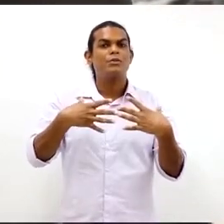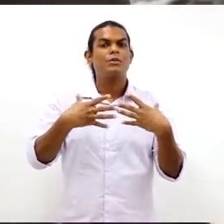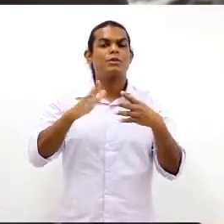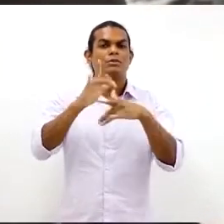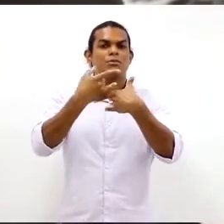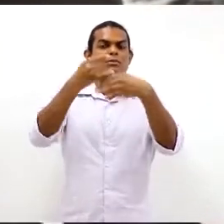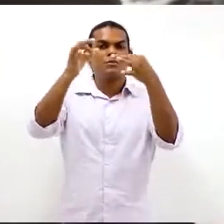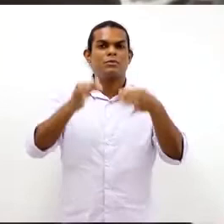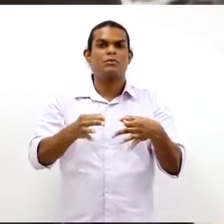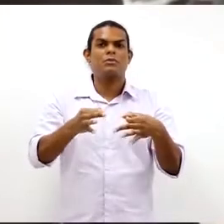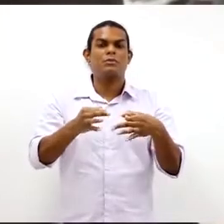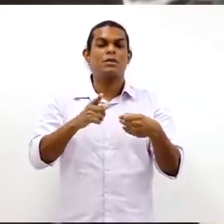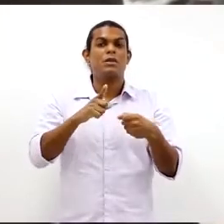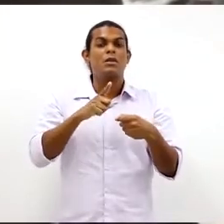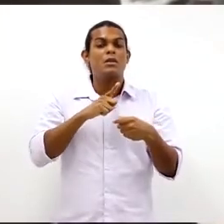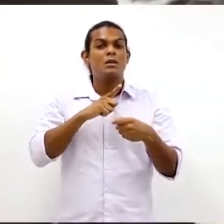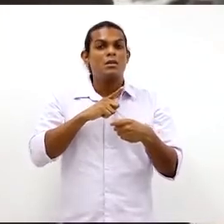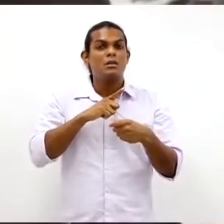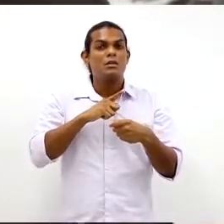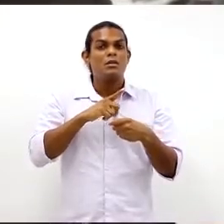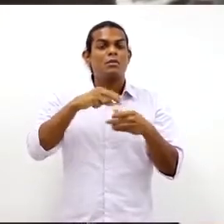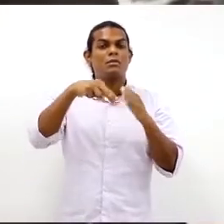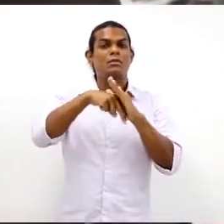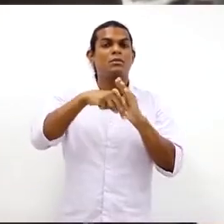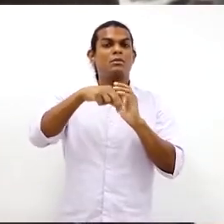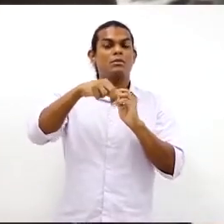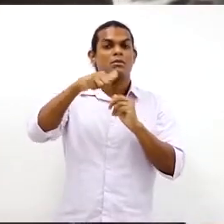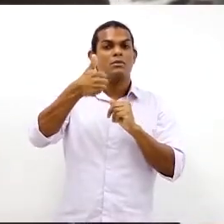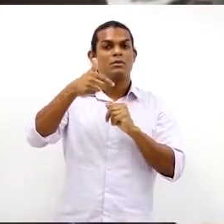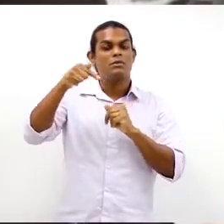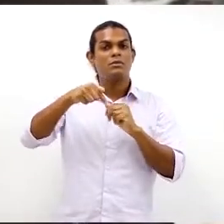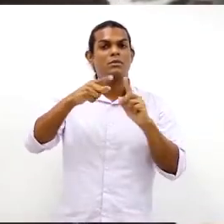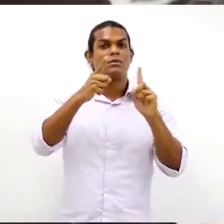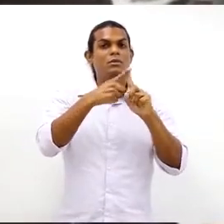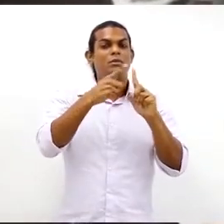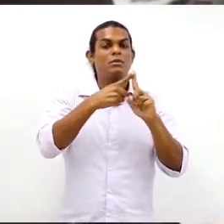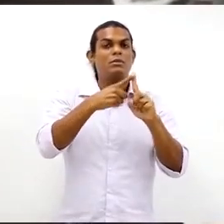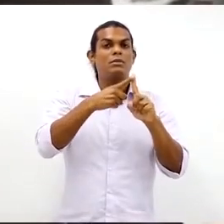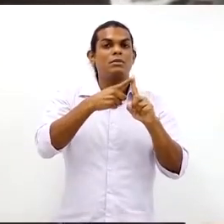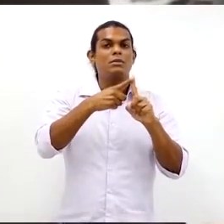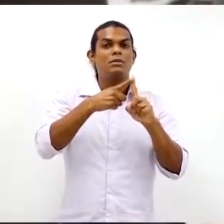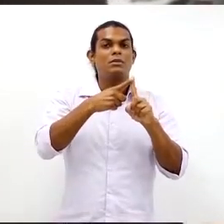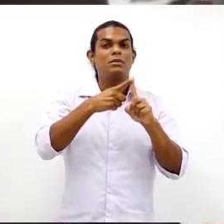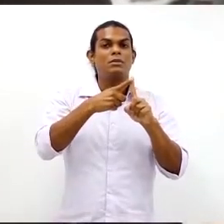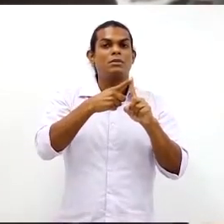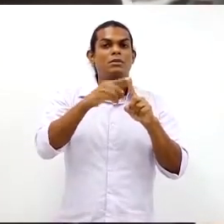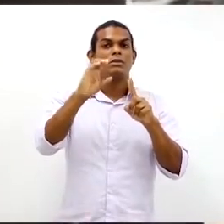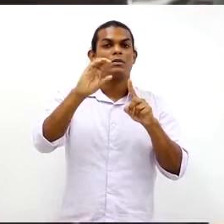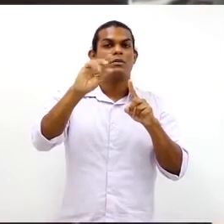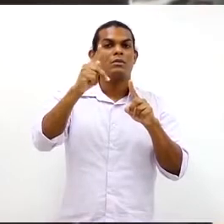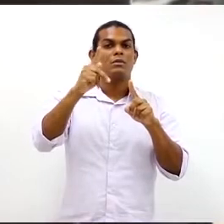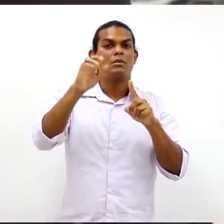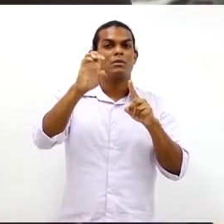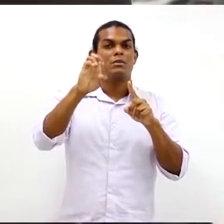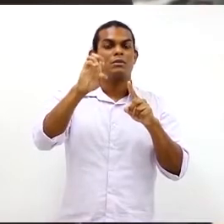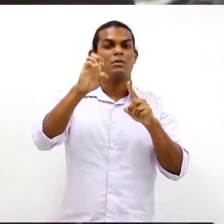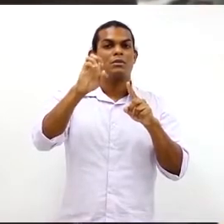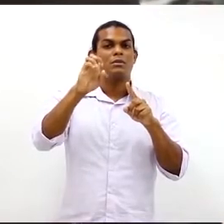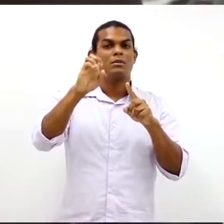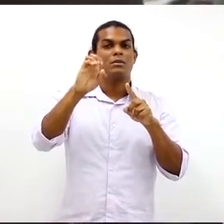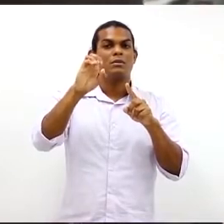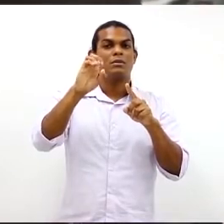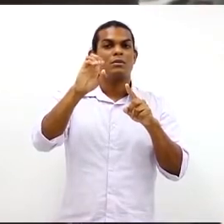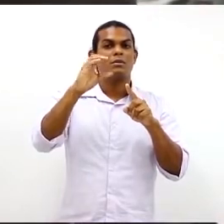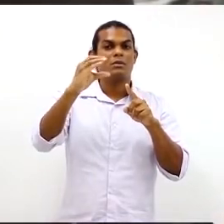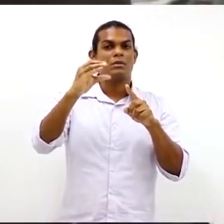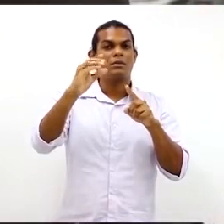ergonômicas. Nós temos hoje, na NR17, dois anexos. O anexo que fala sobre as operações de checkout e